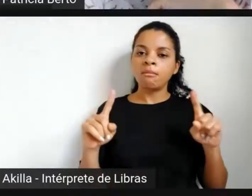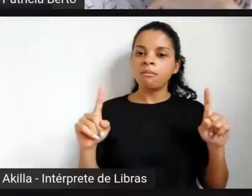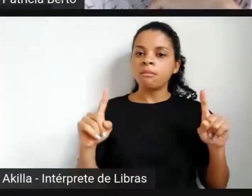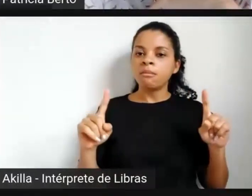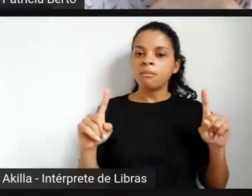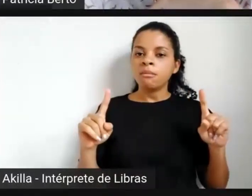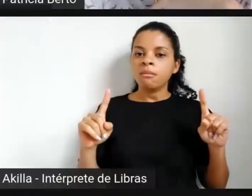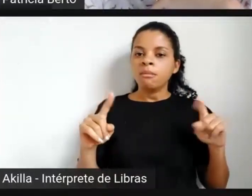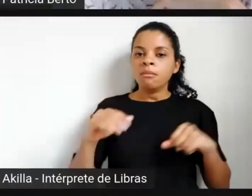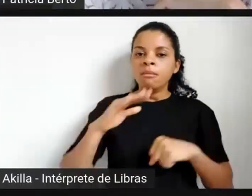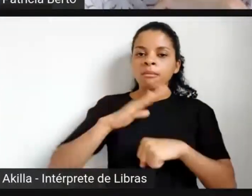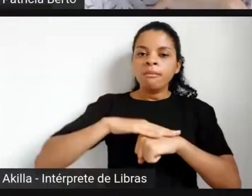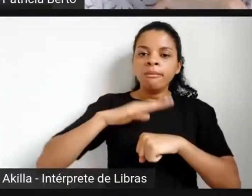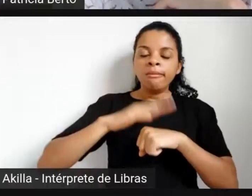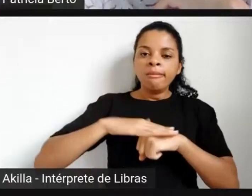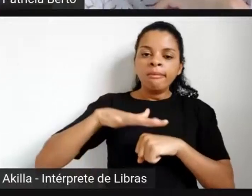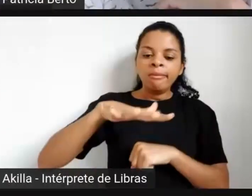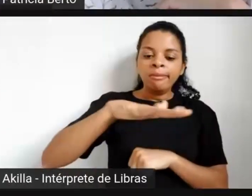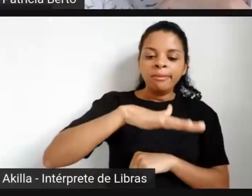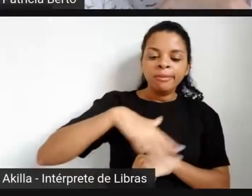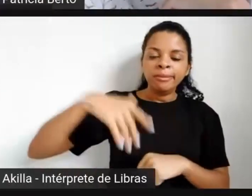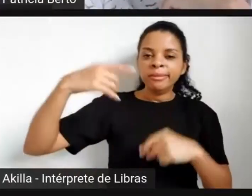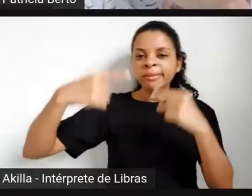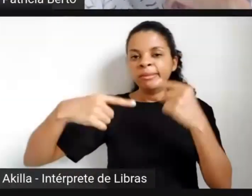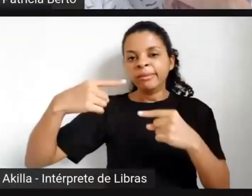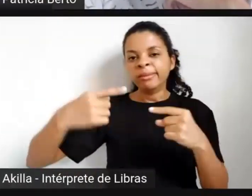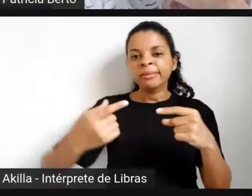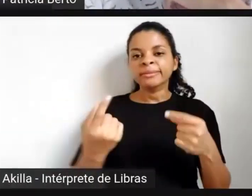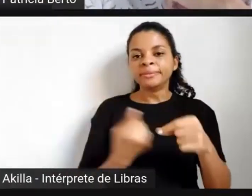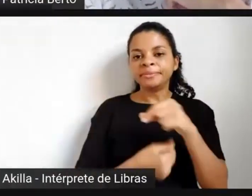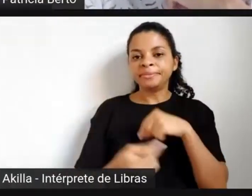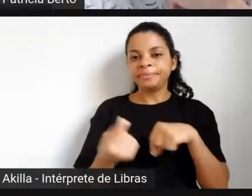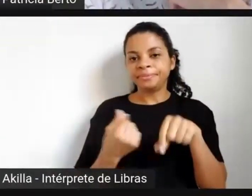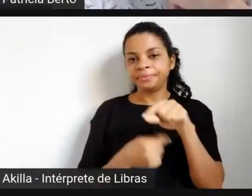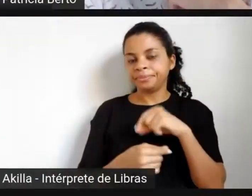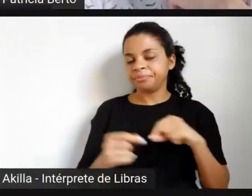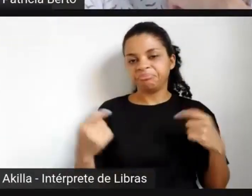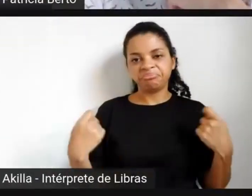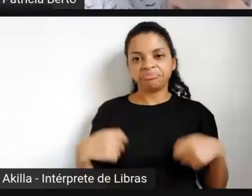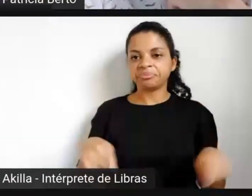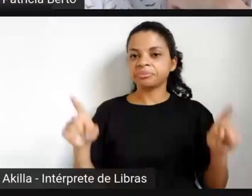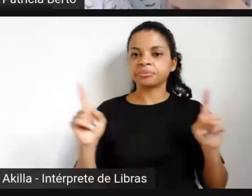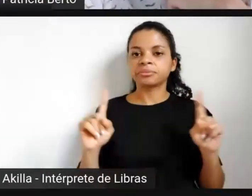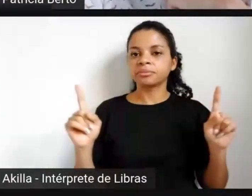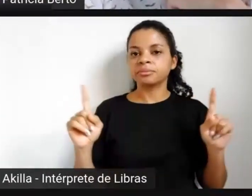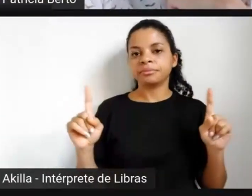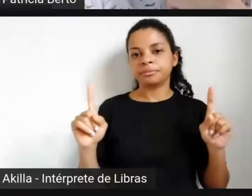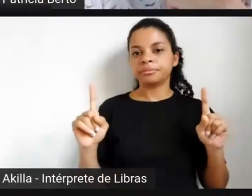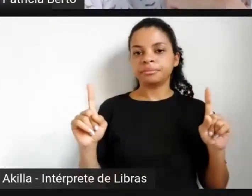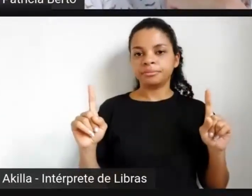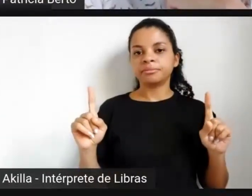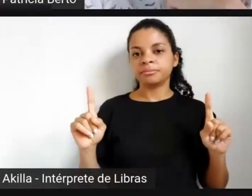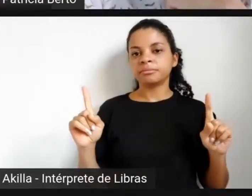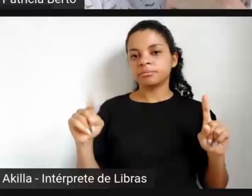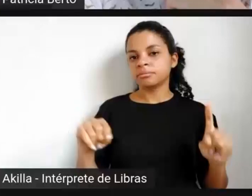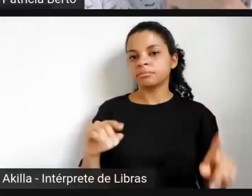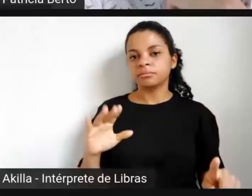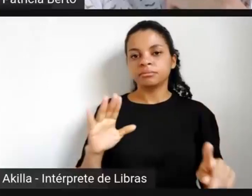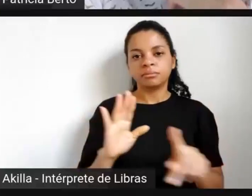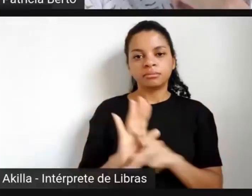cenário político ali, cenário político e econômico, ele resolve não constituir. Isso também é uma faculdade, é uma